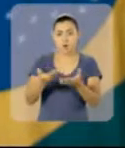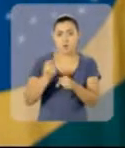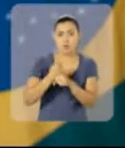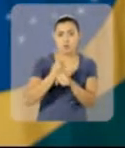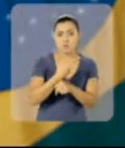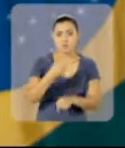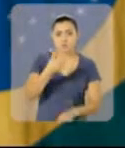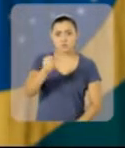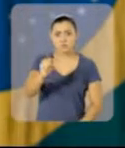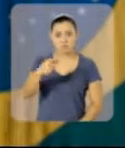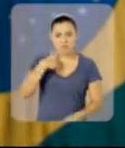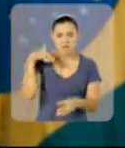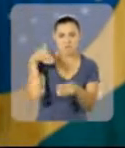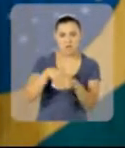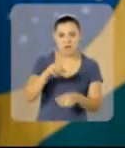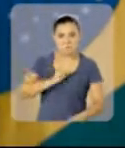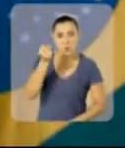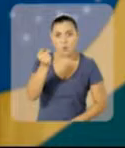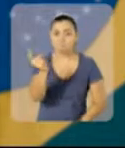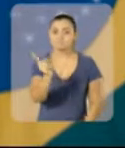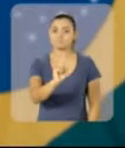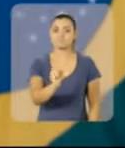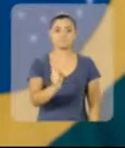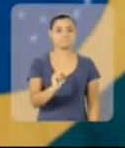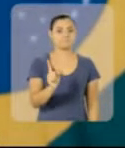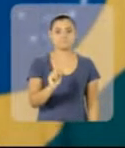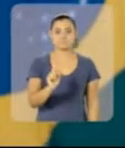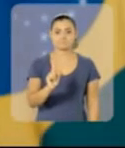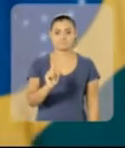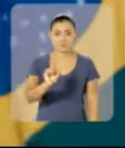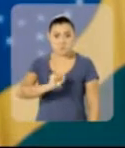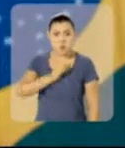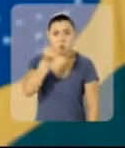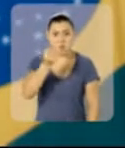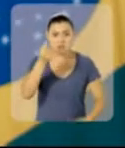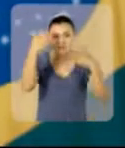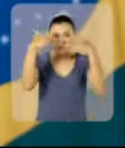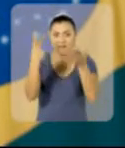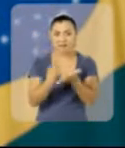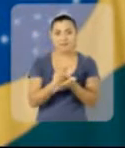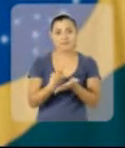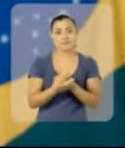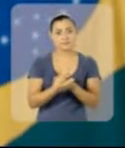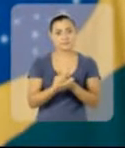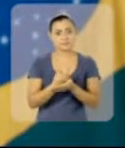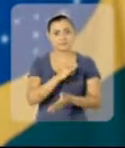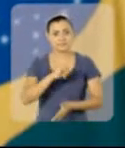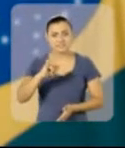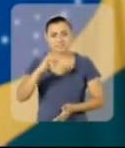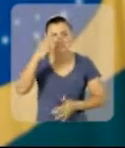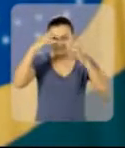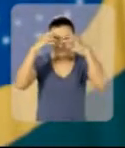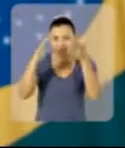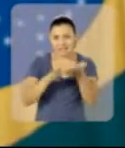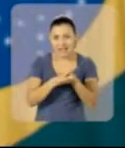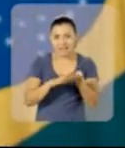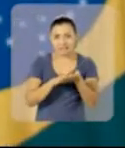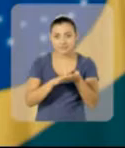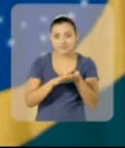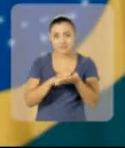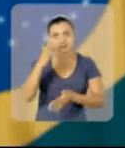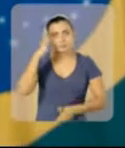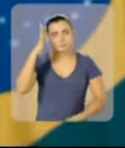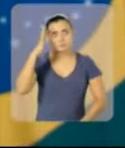eu não vou votar com raiva. Com raiva a gente não pensa. E quando a gente não pensa,